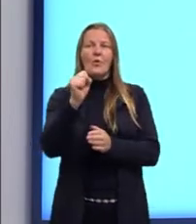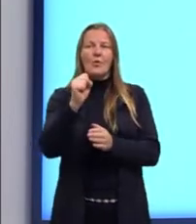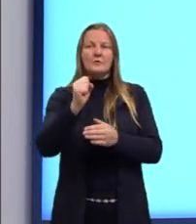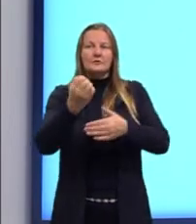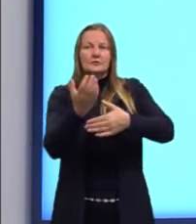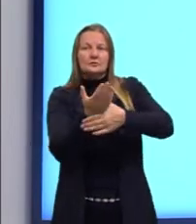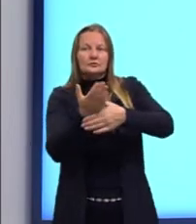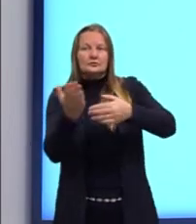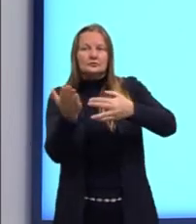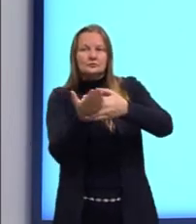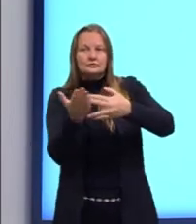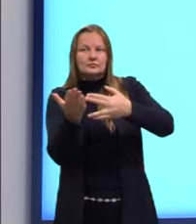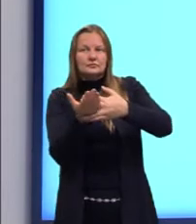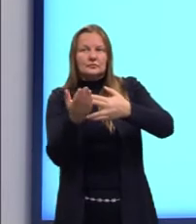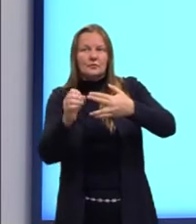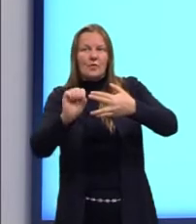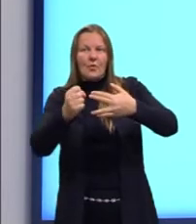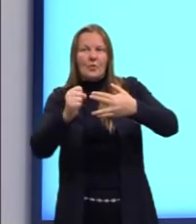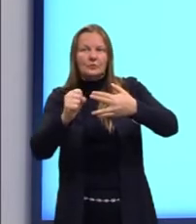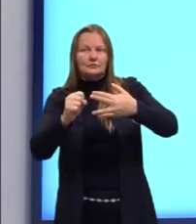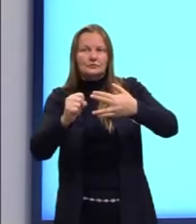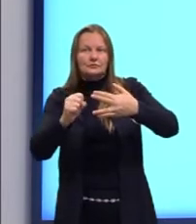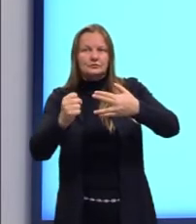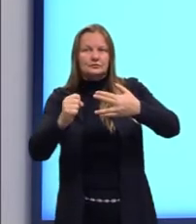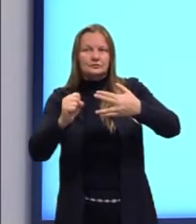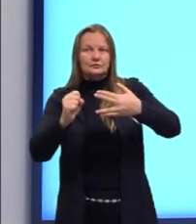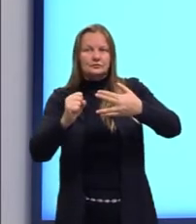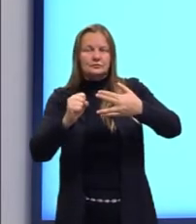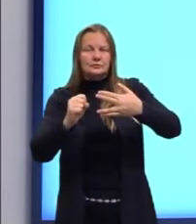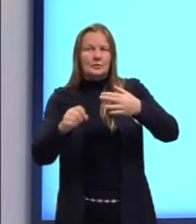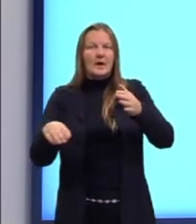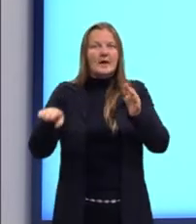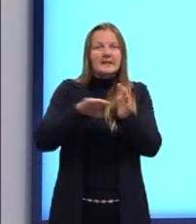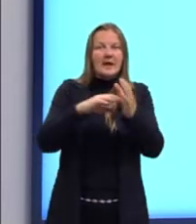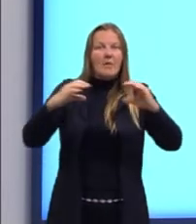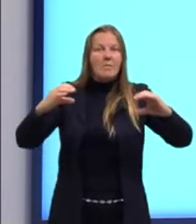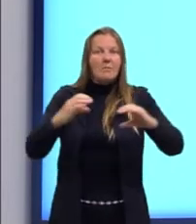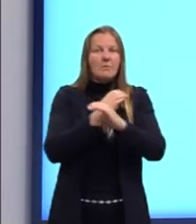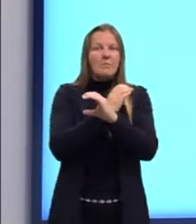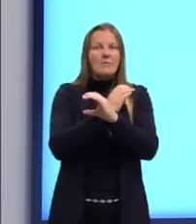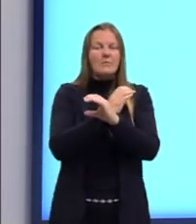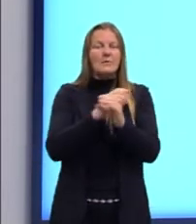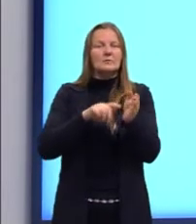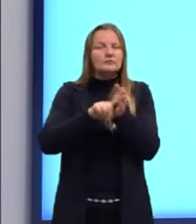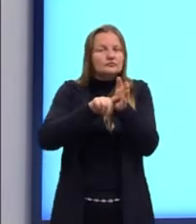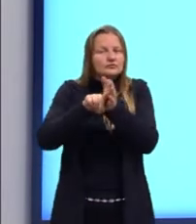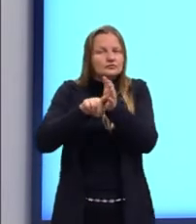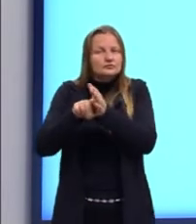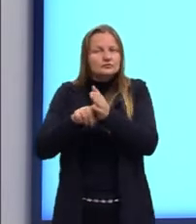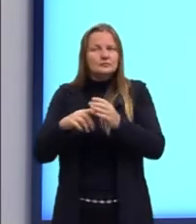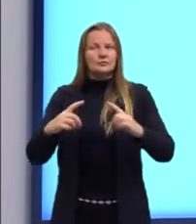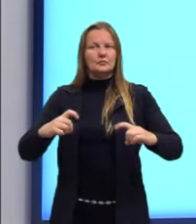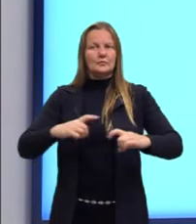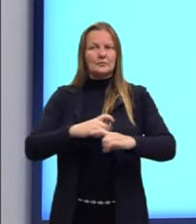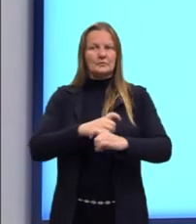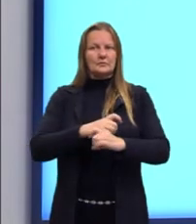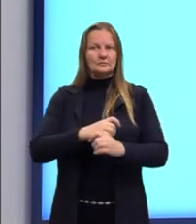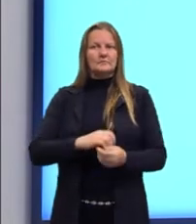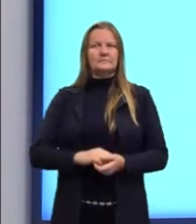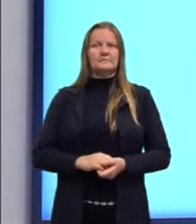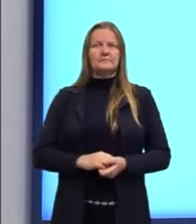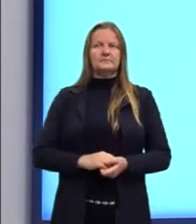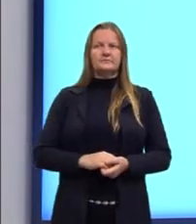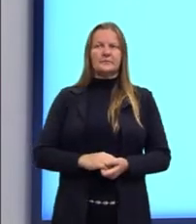intervalos de tempo ali, até chegar no período total do experimento. O que eu